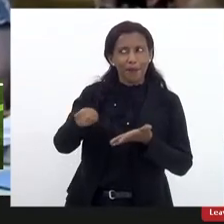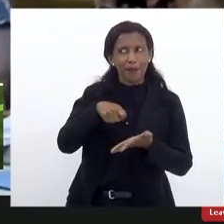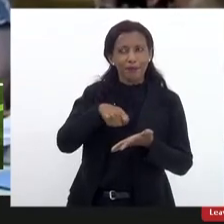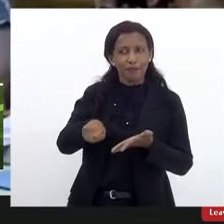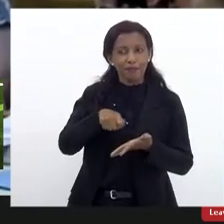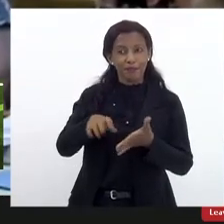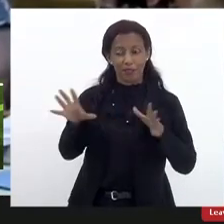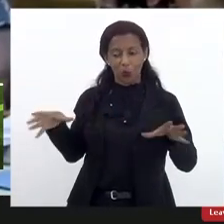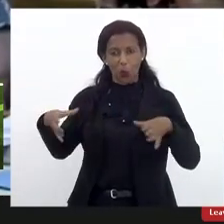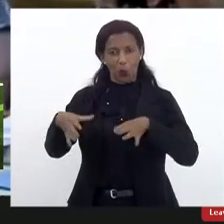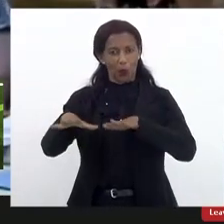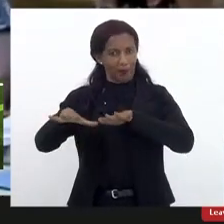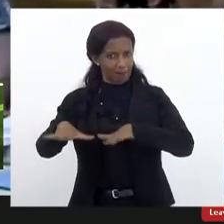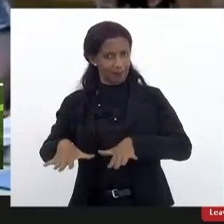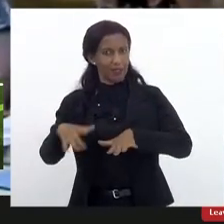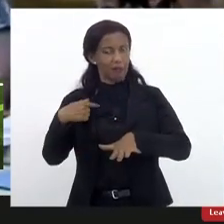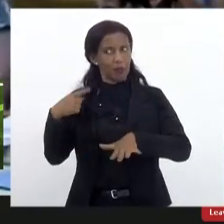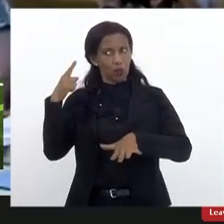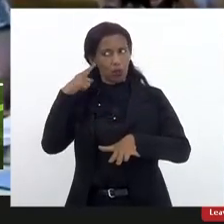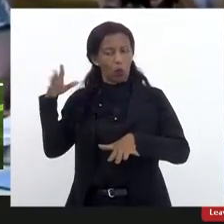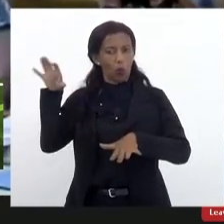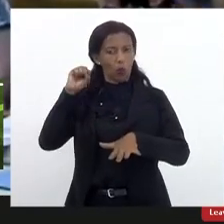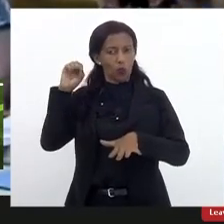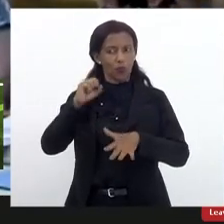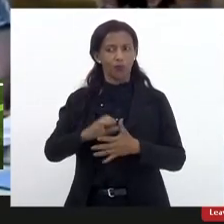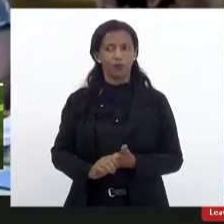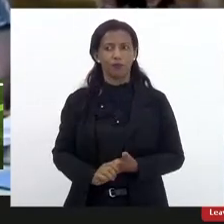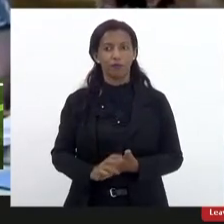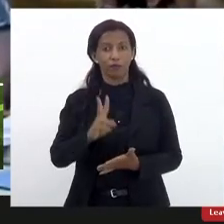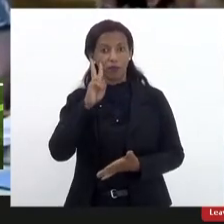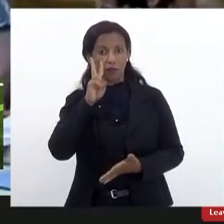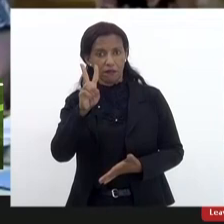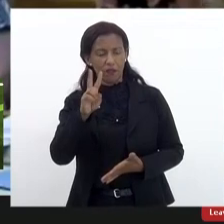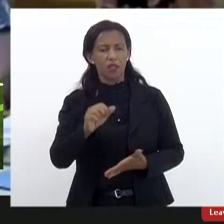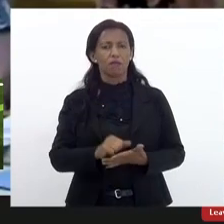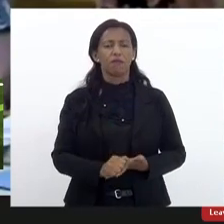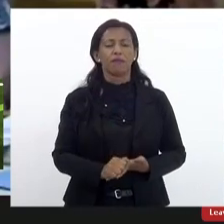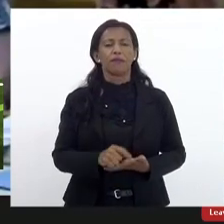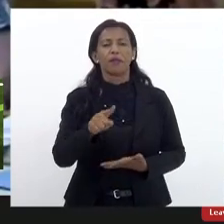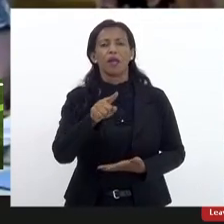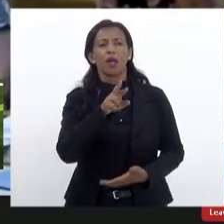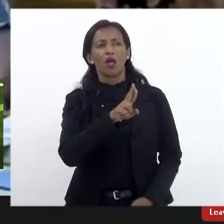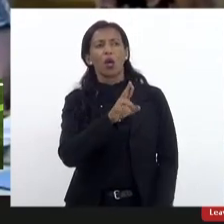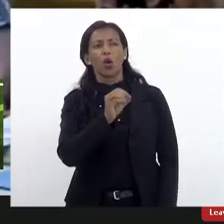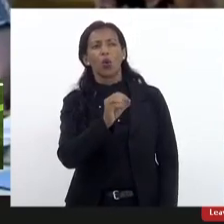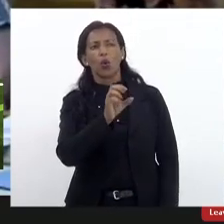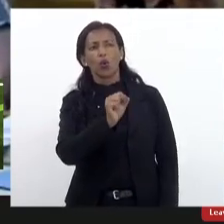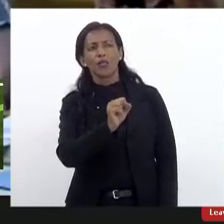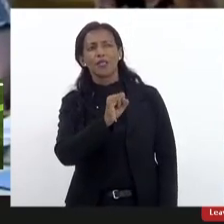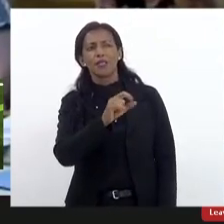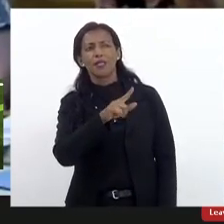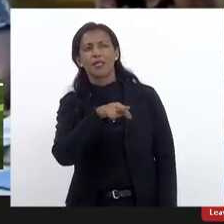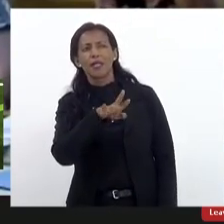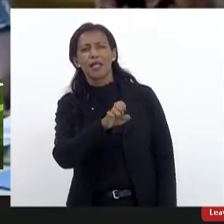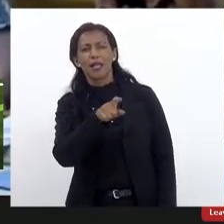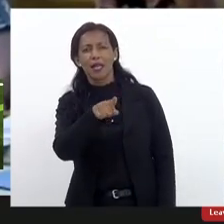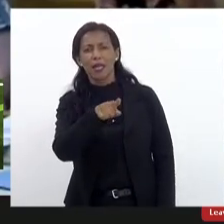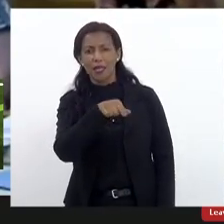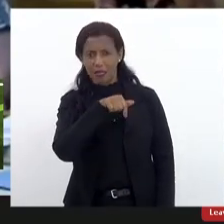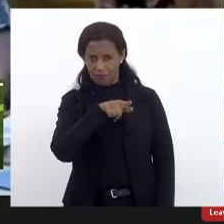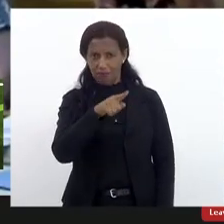deixei a equipe aqui, então eu estava ouvindo, vi aí a colocação da Rosilene, que é a